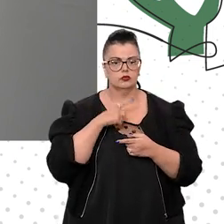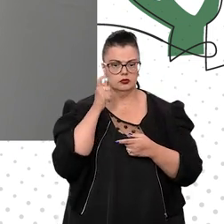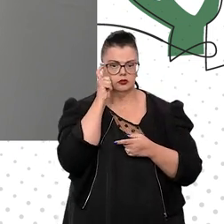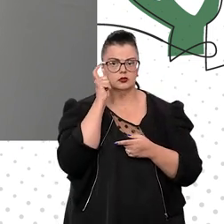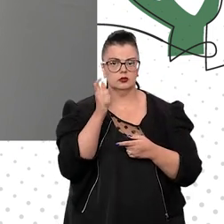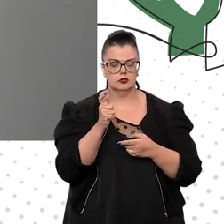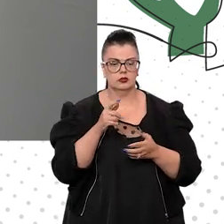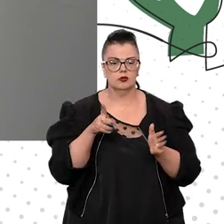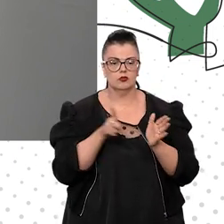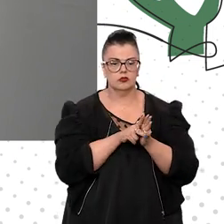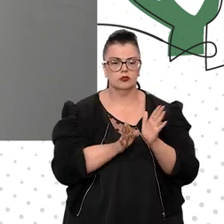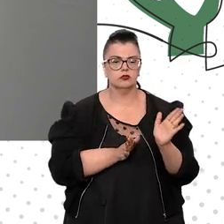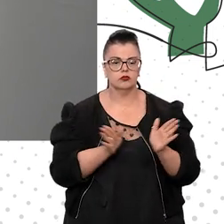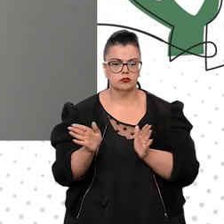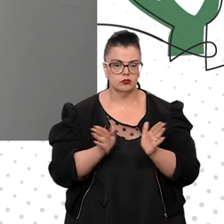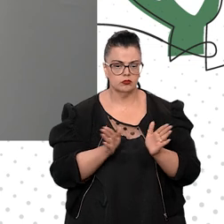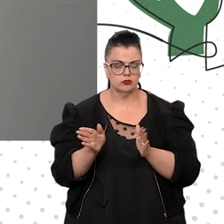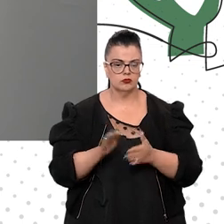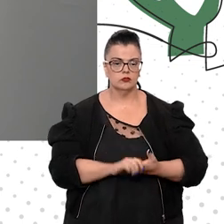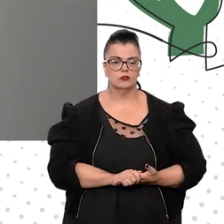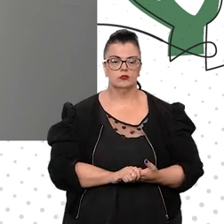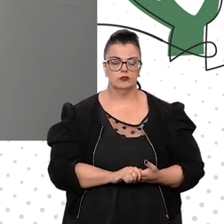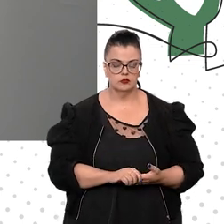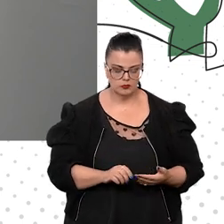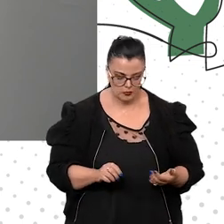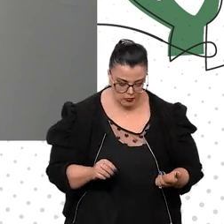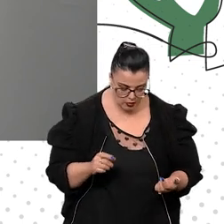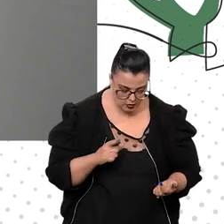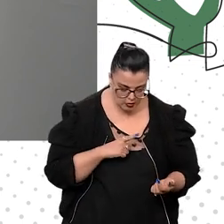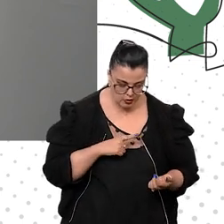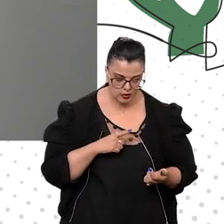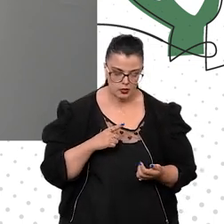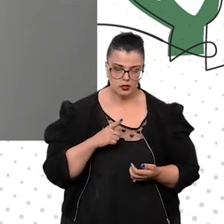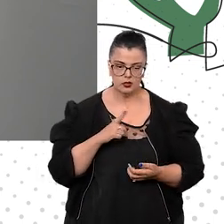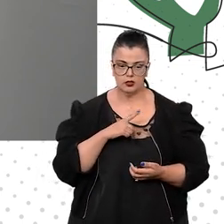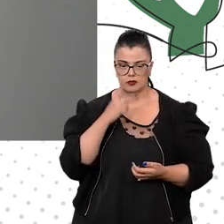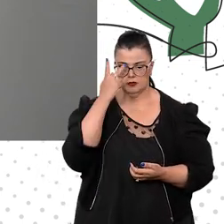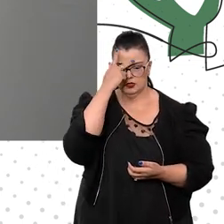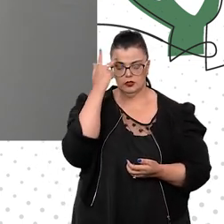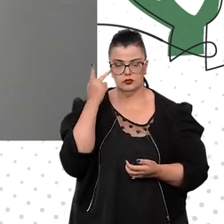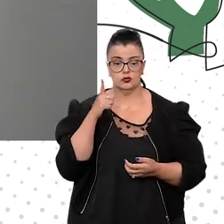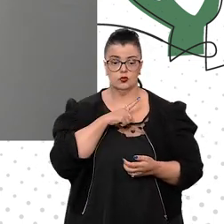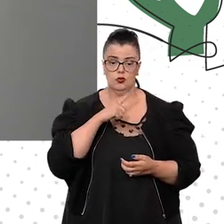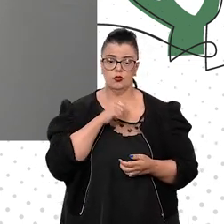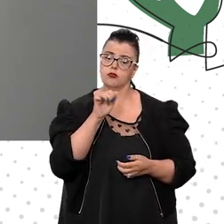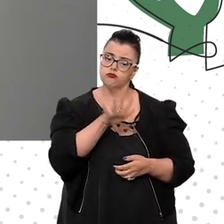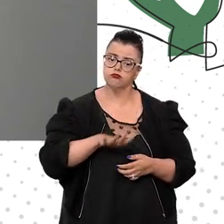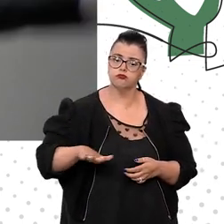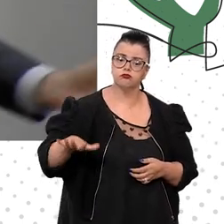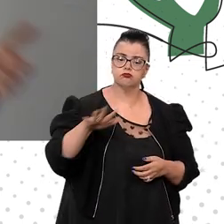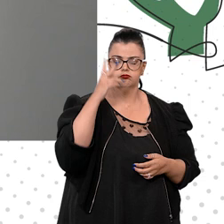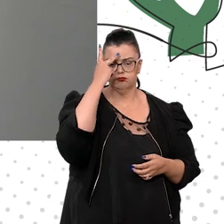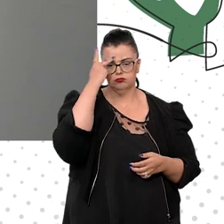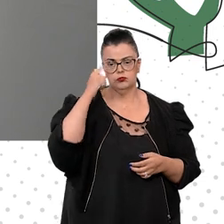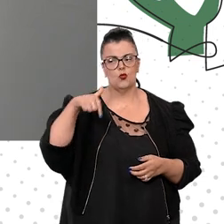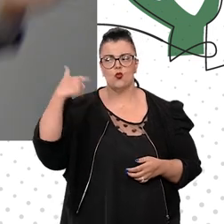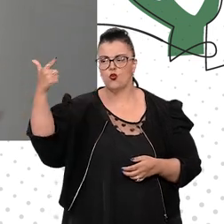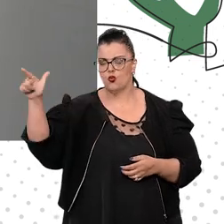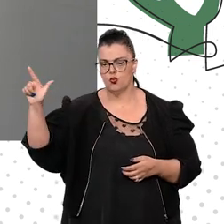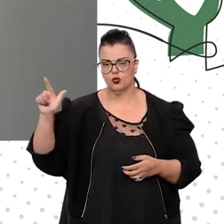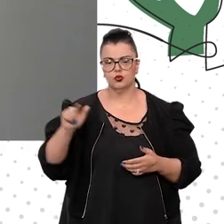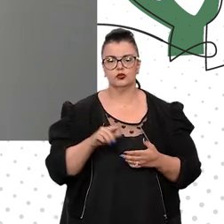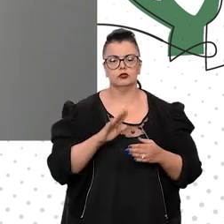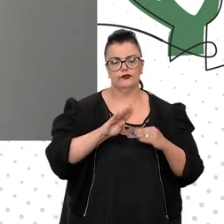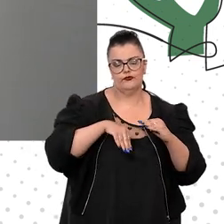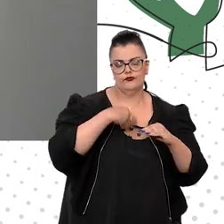acessibilidade. A questão dos interesses das pessoas com deficiência, as nossas pessoas e também as pessoas que estão